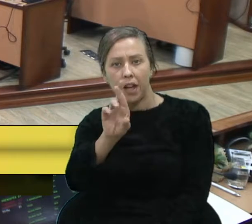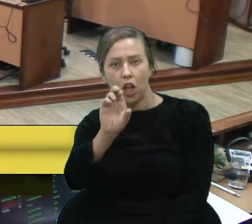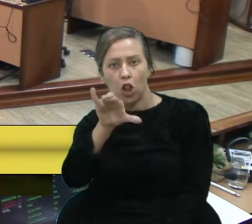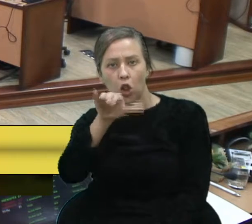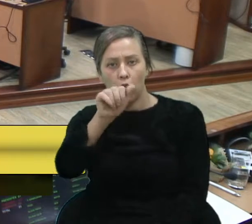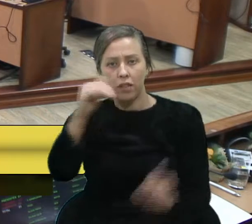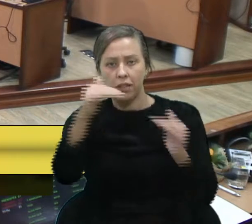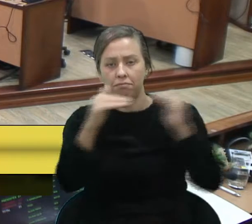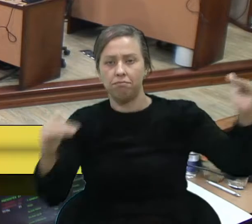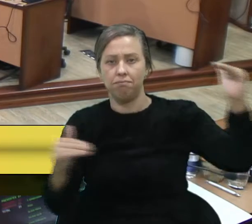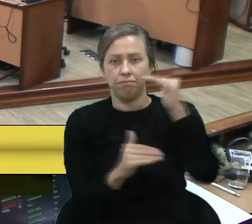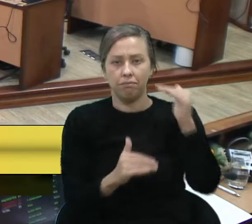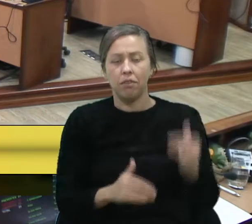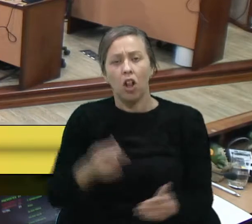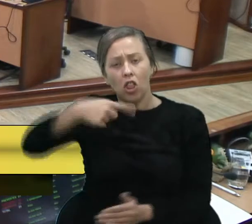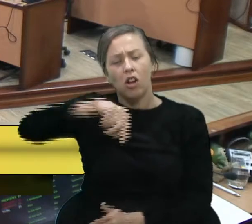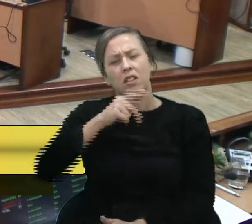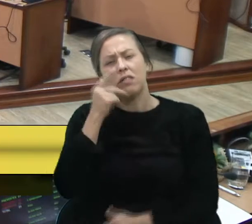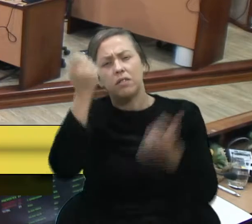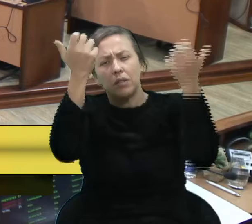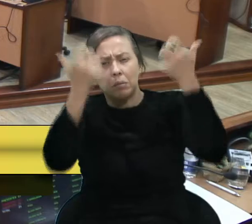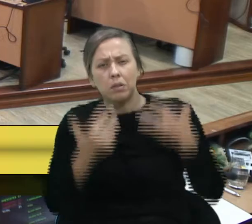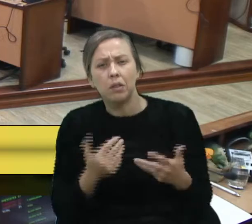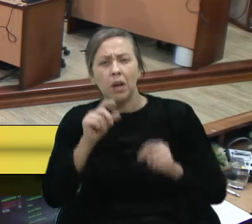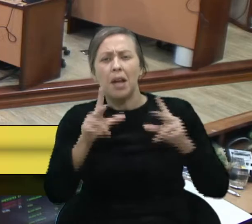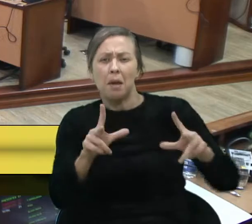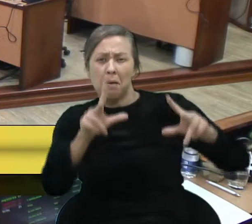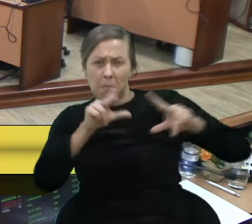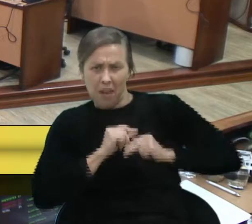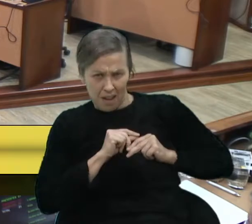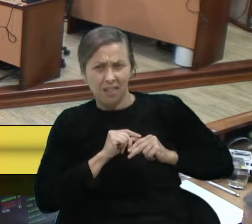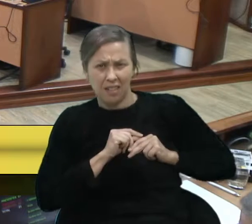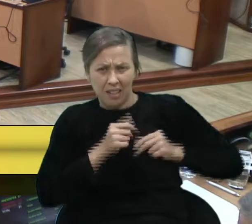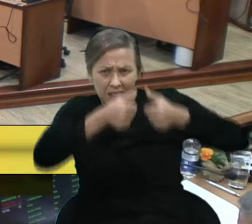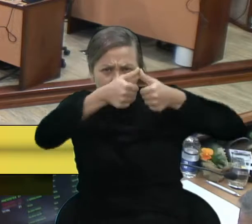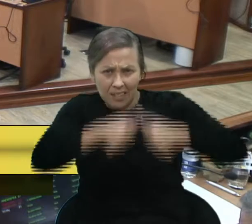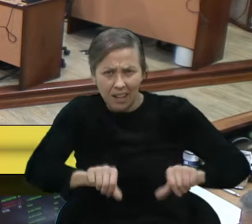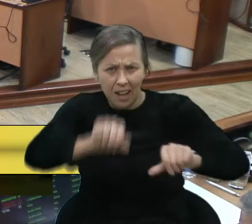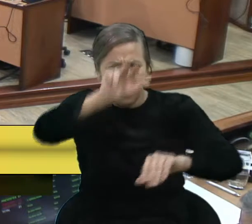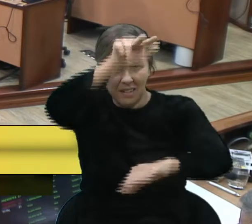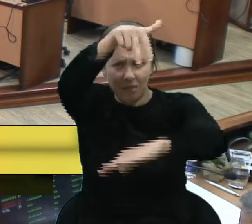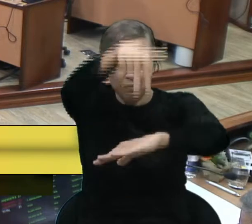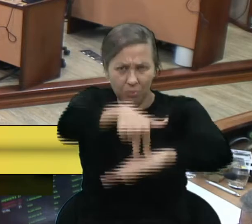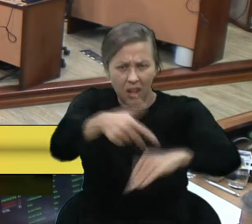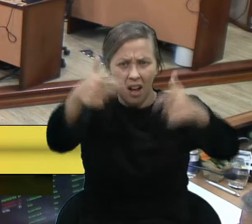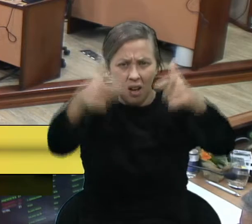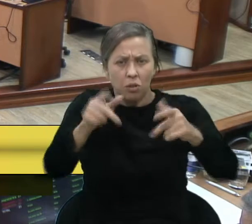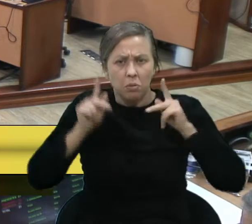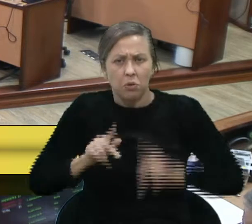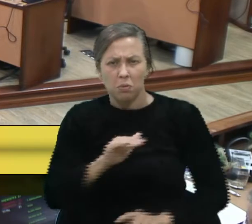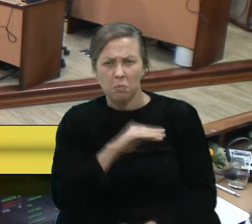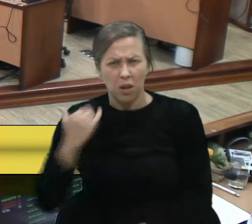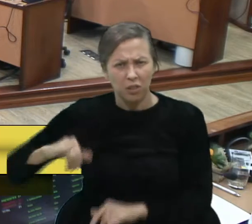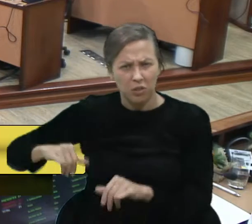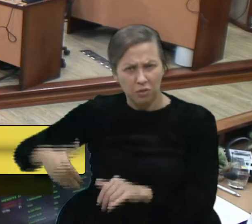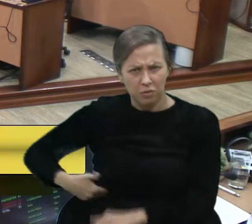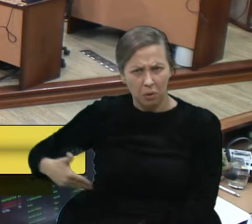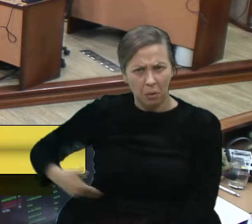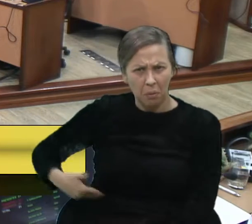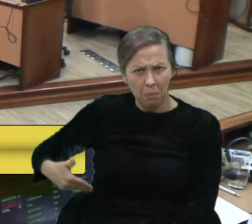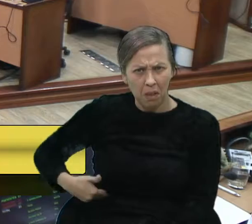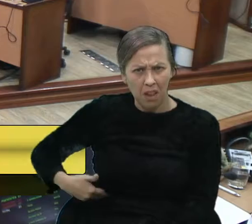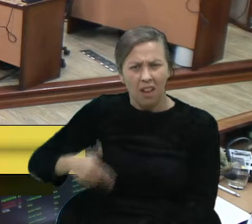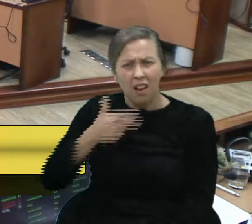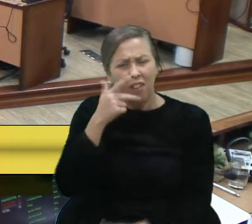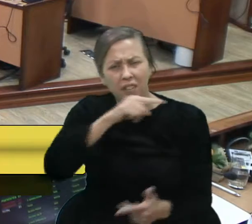desigualdade. A gente vai falar em merecimento de estar onde estar, num país onde pessoas morrem de fome. A gente